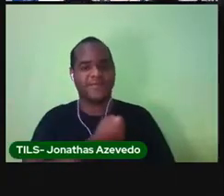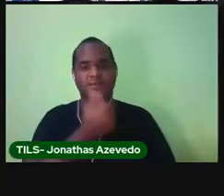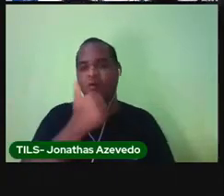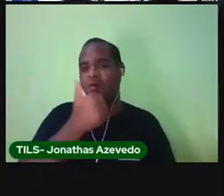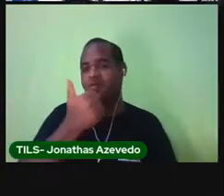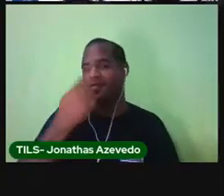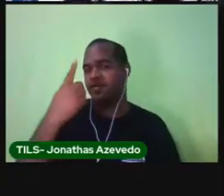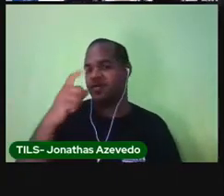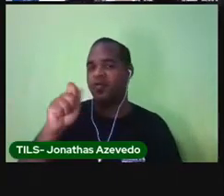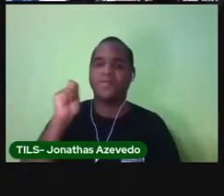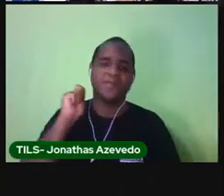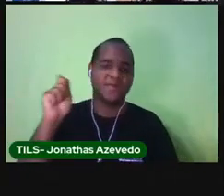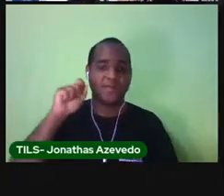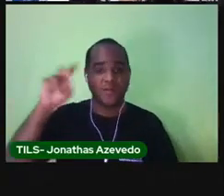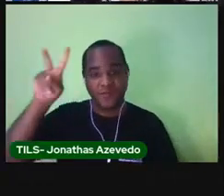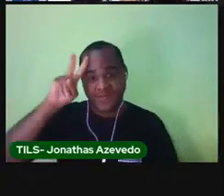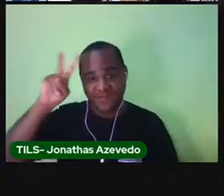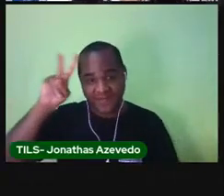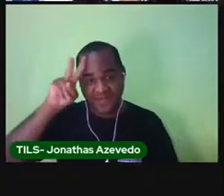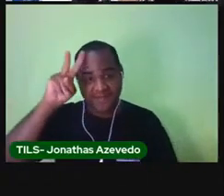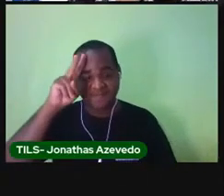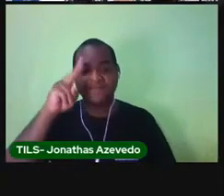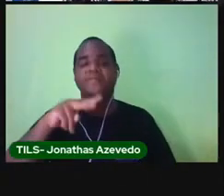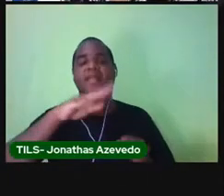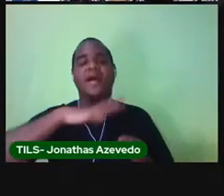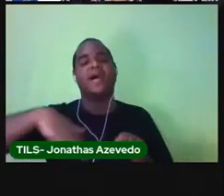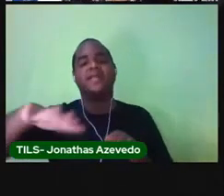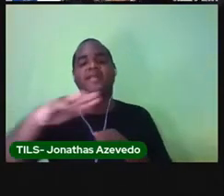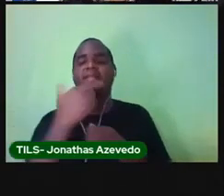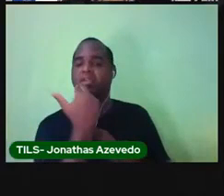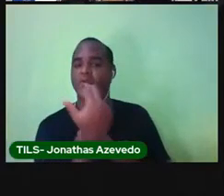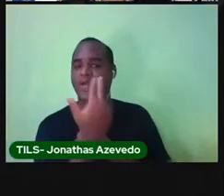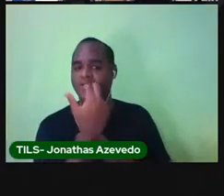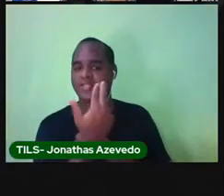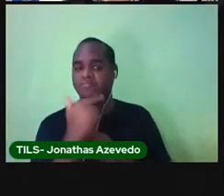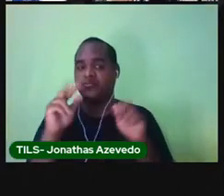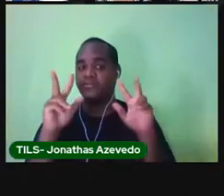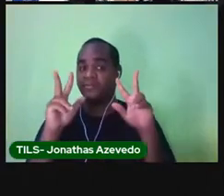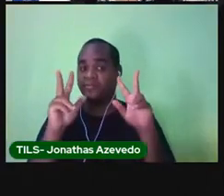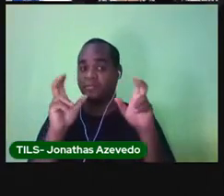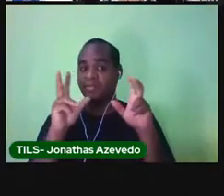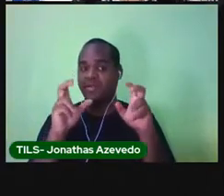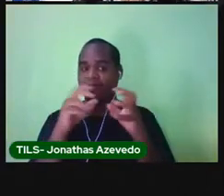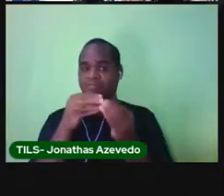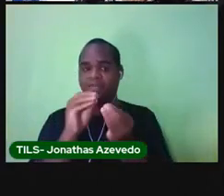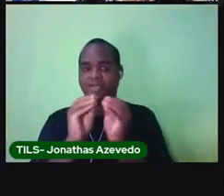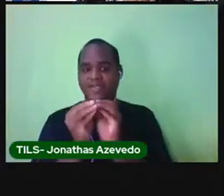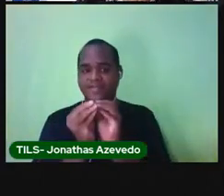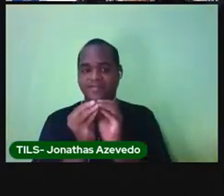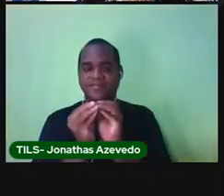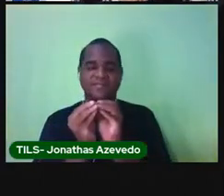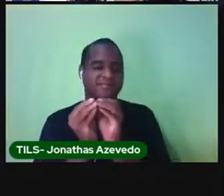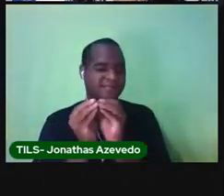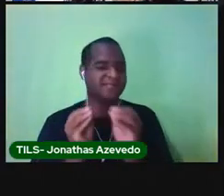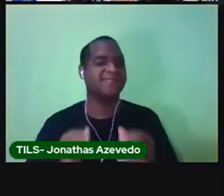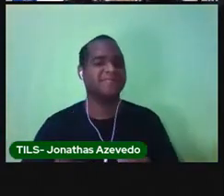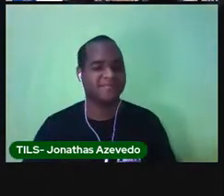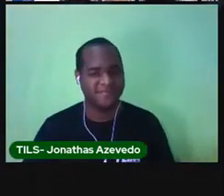19 de abril, segunda-feira. A área é linguagens e o tema é bilhete.